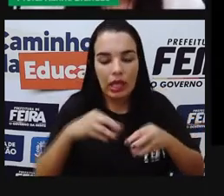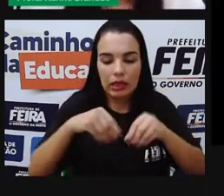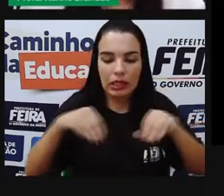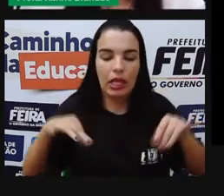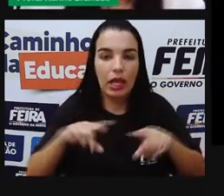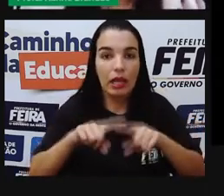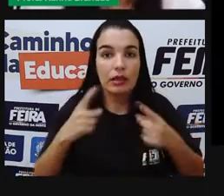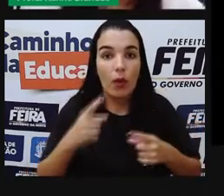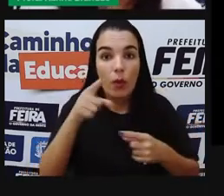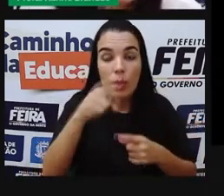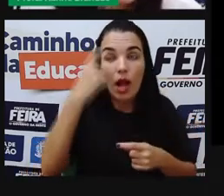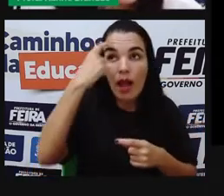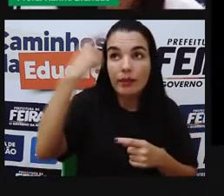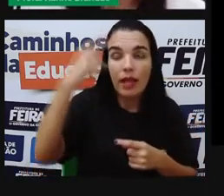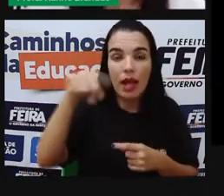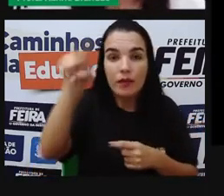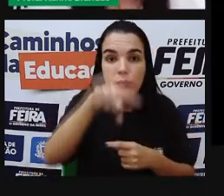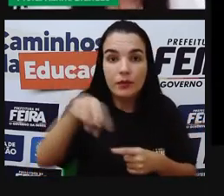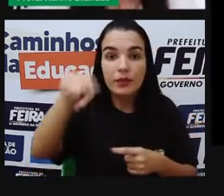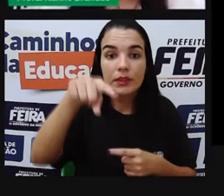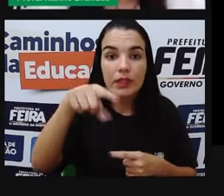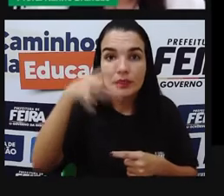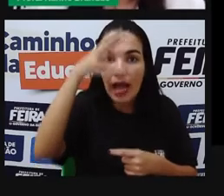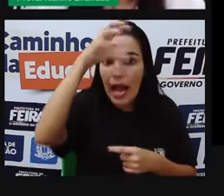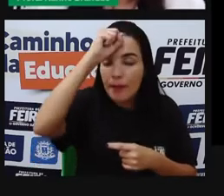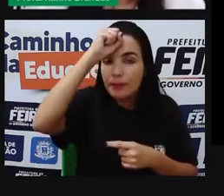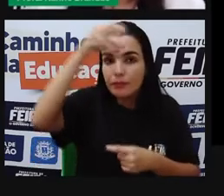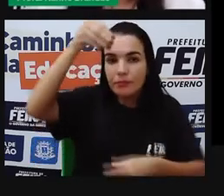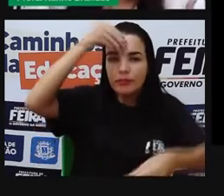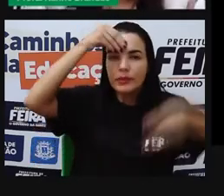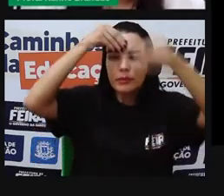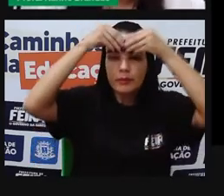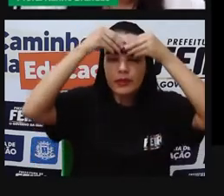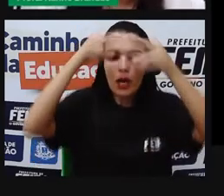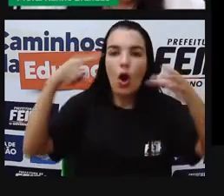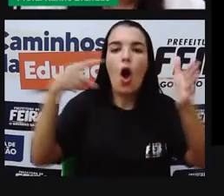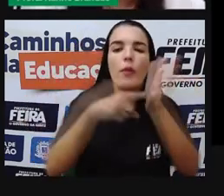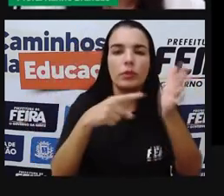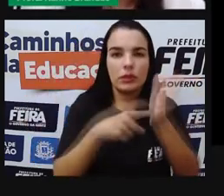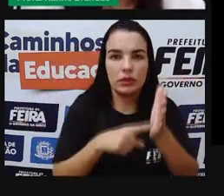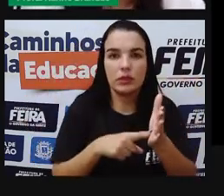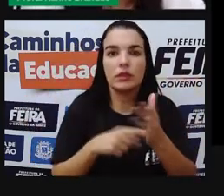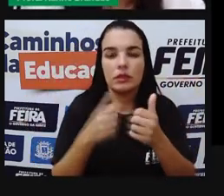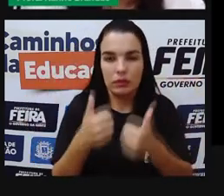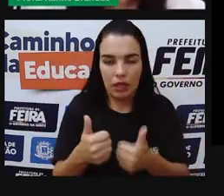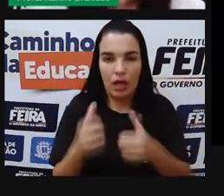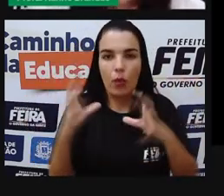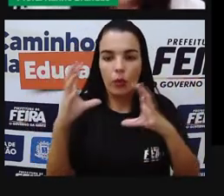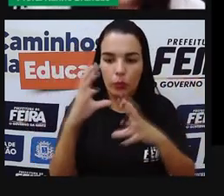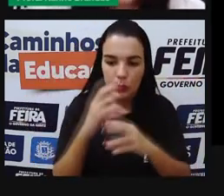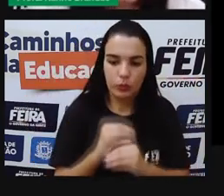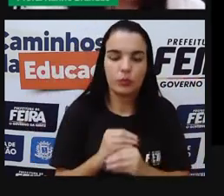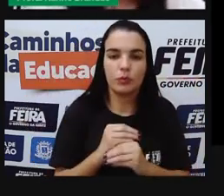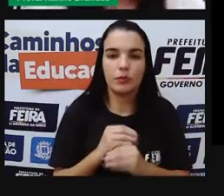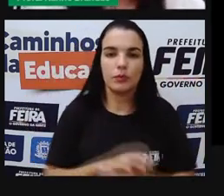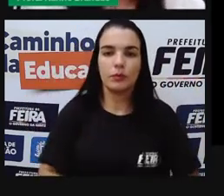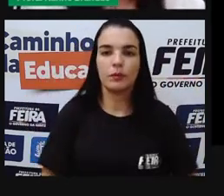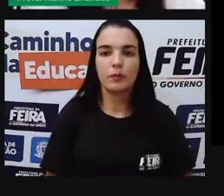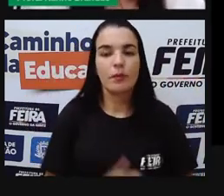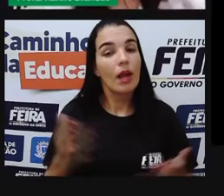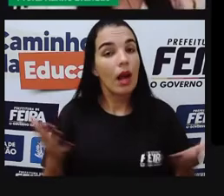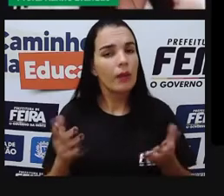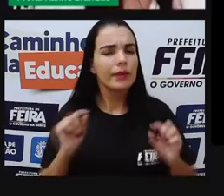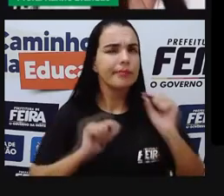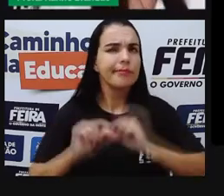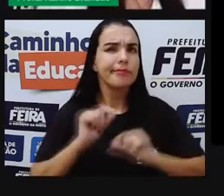A ideia é que vocês saiam daqui sabendo esses objetivos, sabendo responder sobre essas questões. Então, vamos